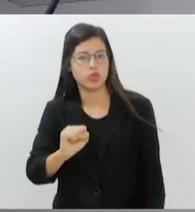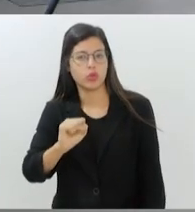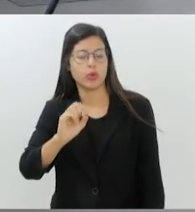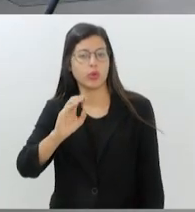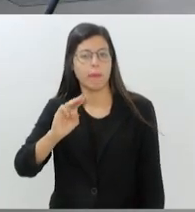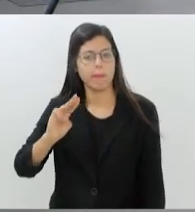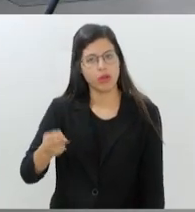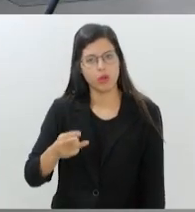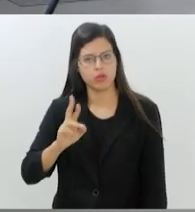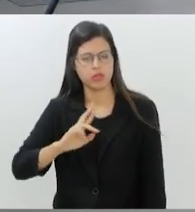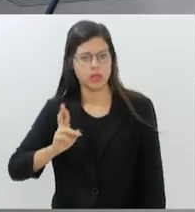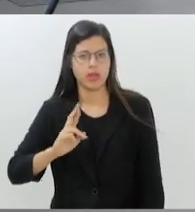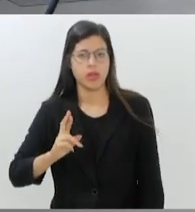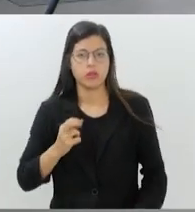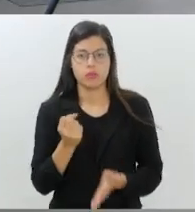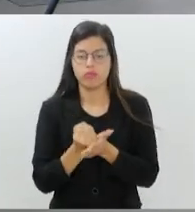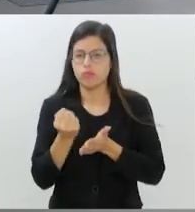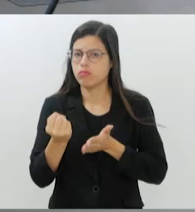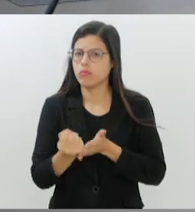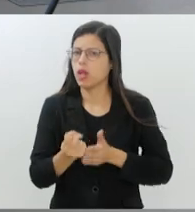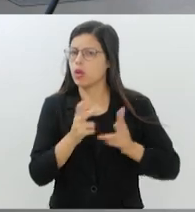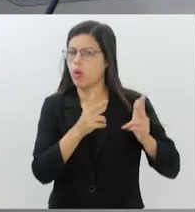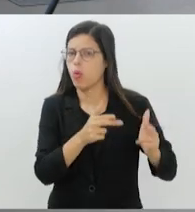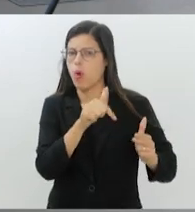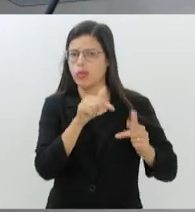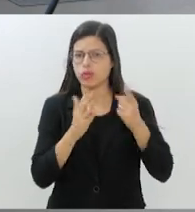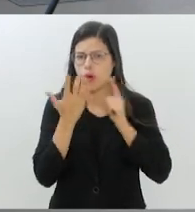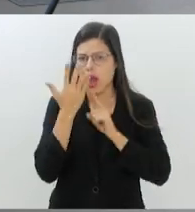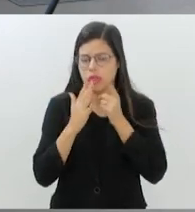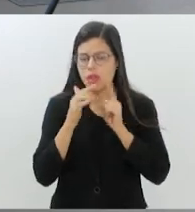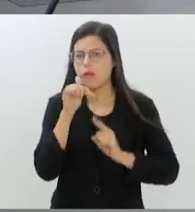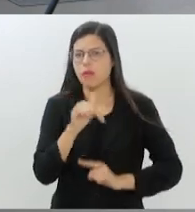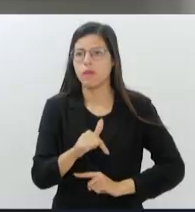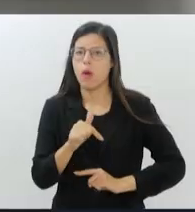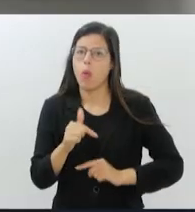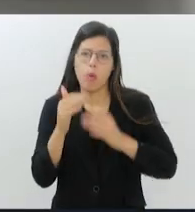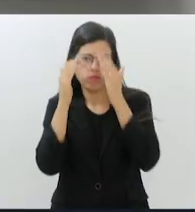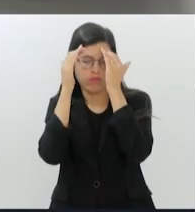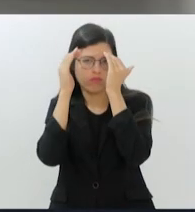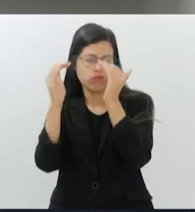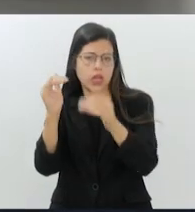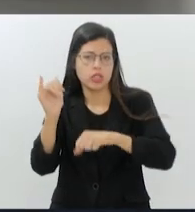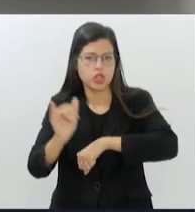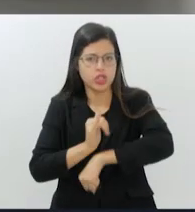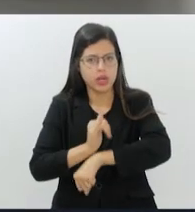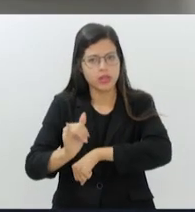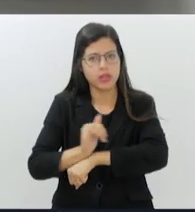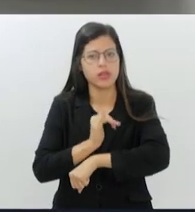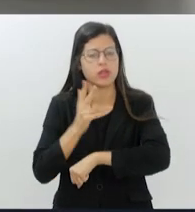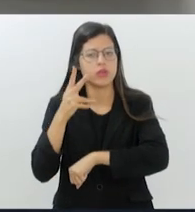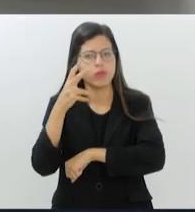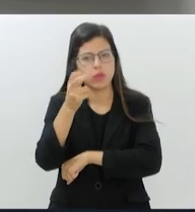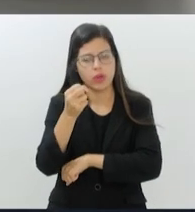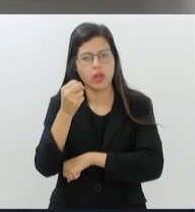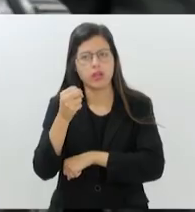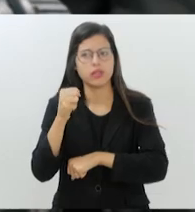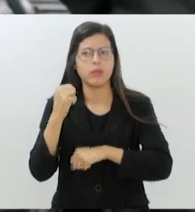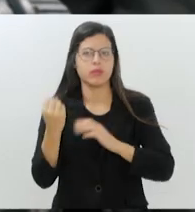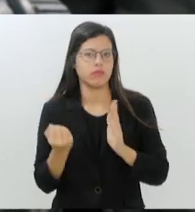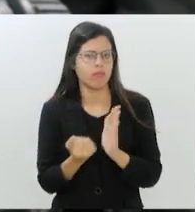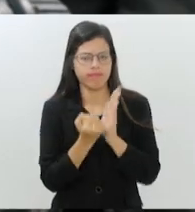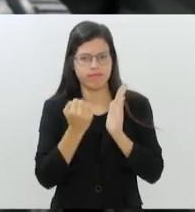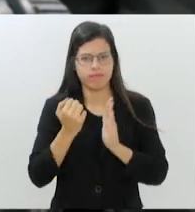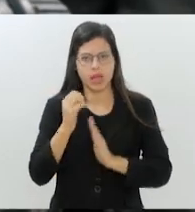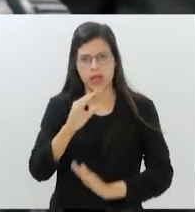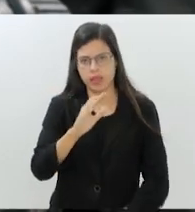de reais e que os contratos como este do camarote cumprem as estratégias de reforço institucional da CEDAI e projetos